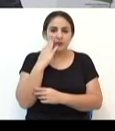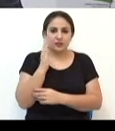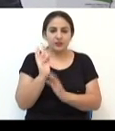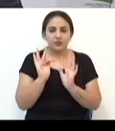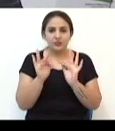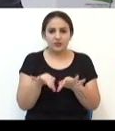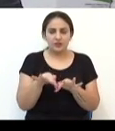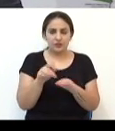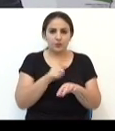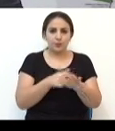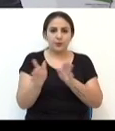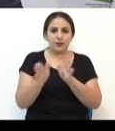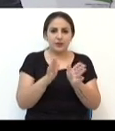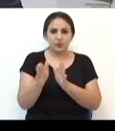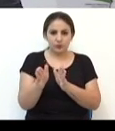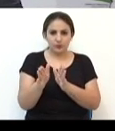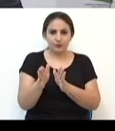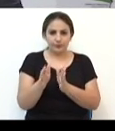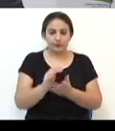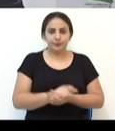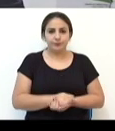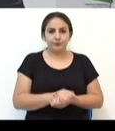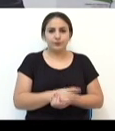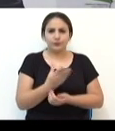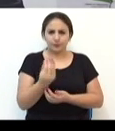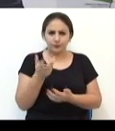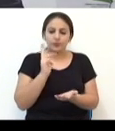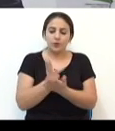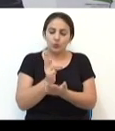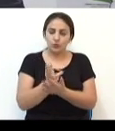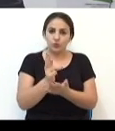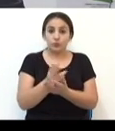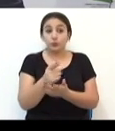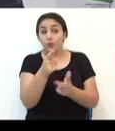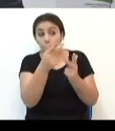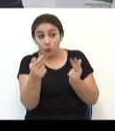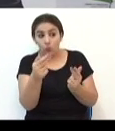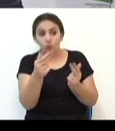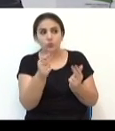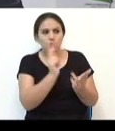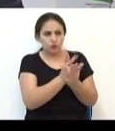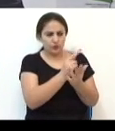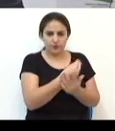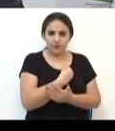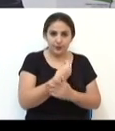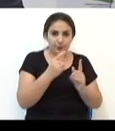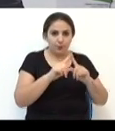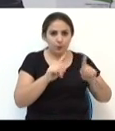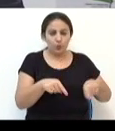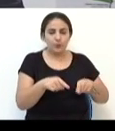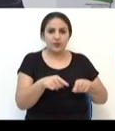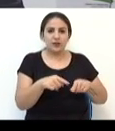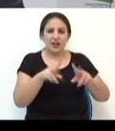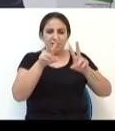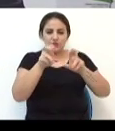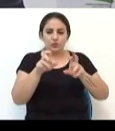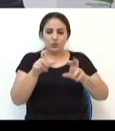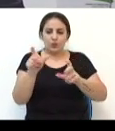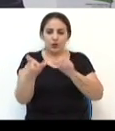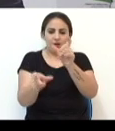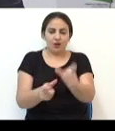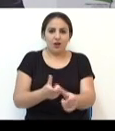encerrado um período, uma legislação, muitos vão continuar, outros vão continuar também na vida pública, o tema consumidor